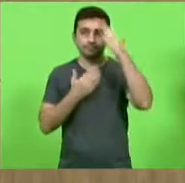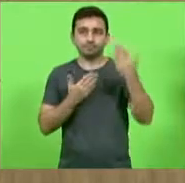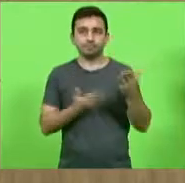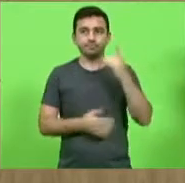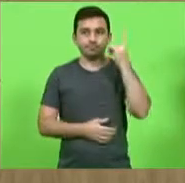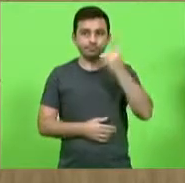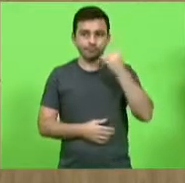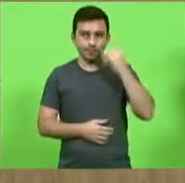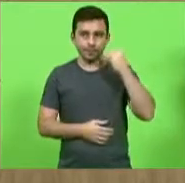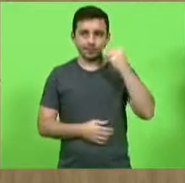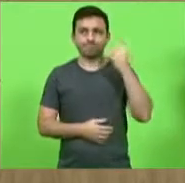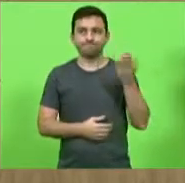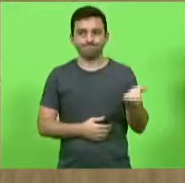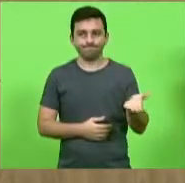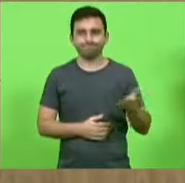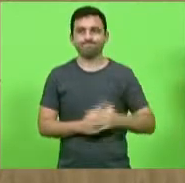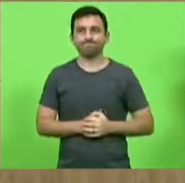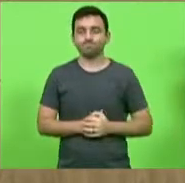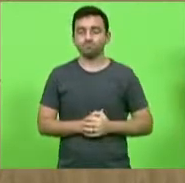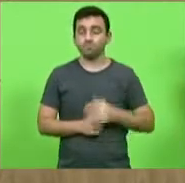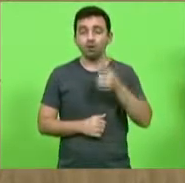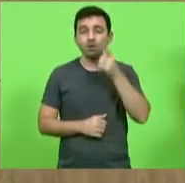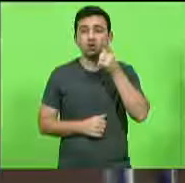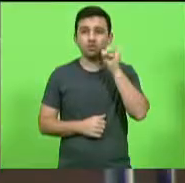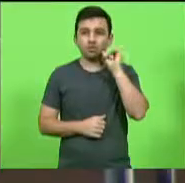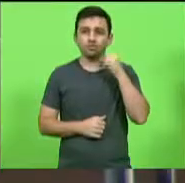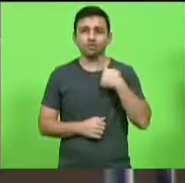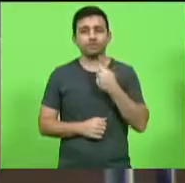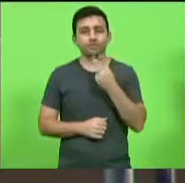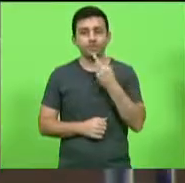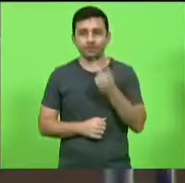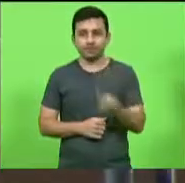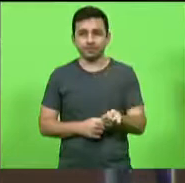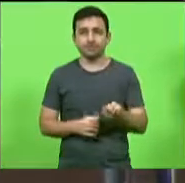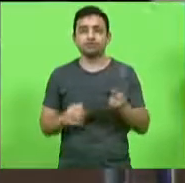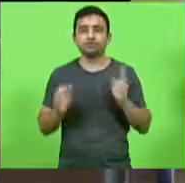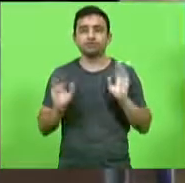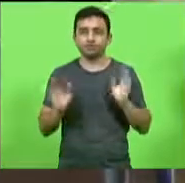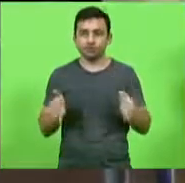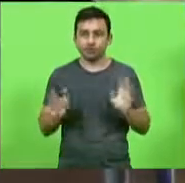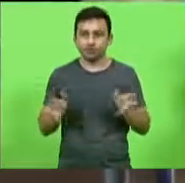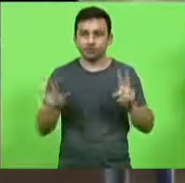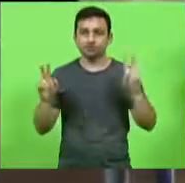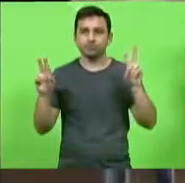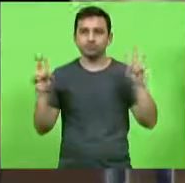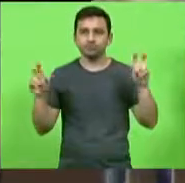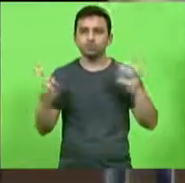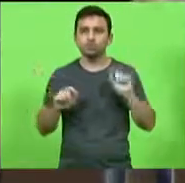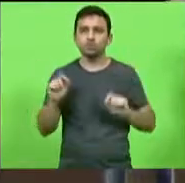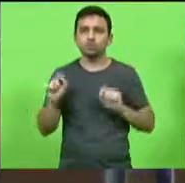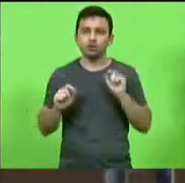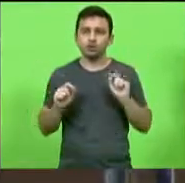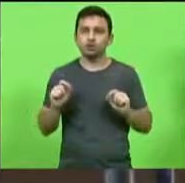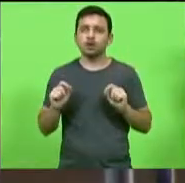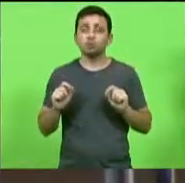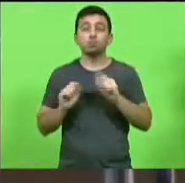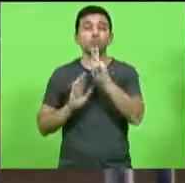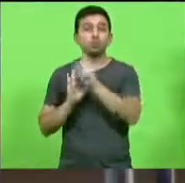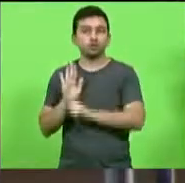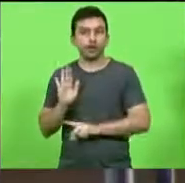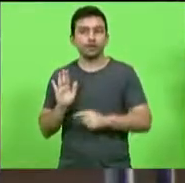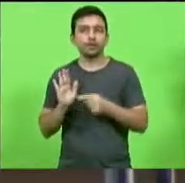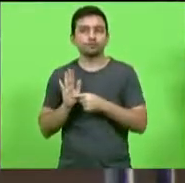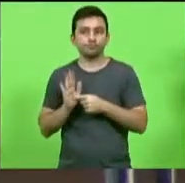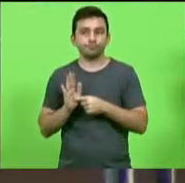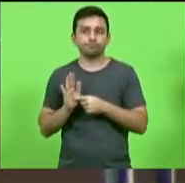Marços Machado ontem ainda falei sobre a questão dos do projeto dos